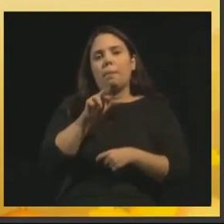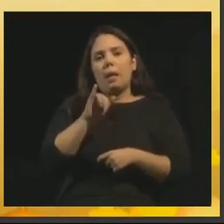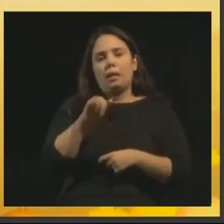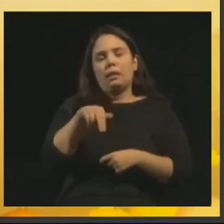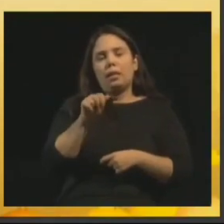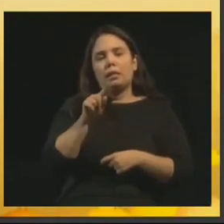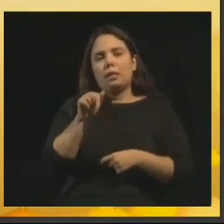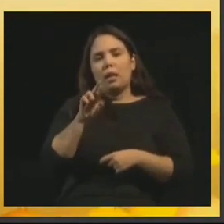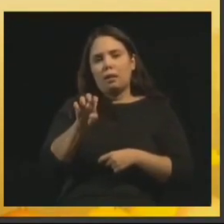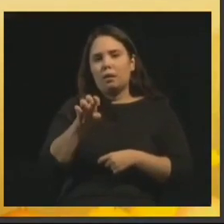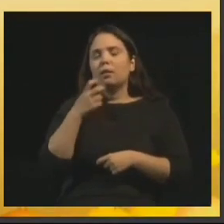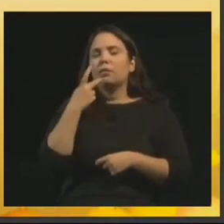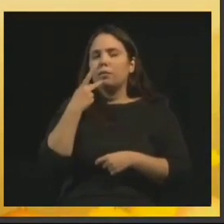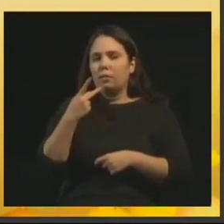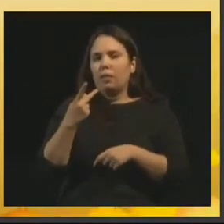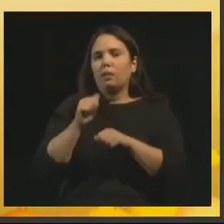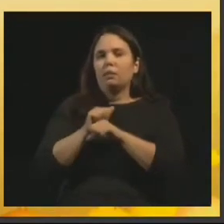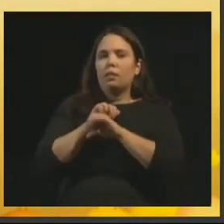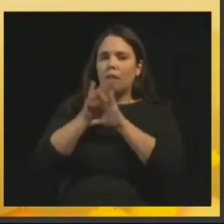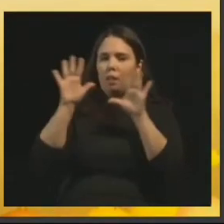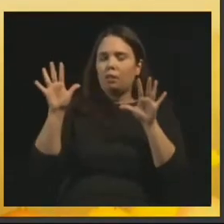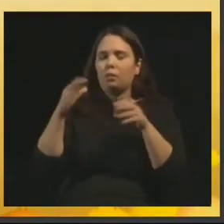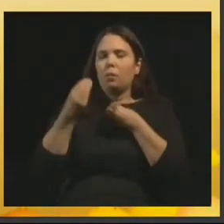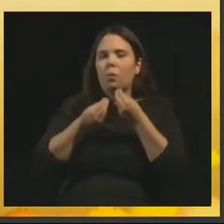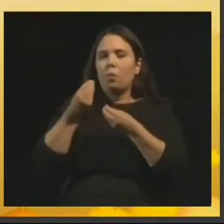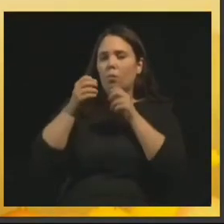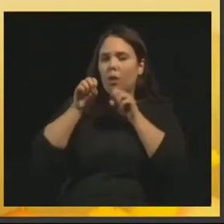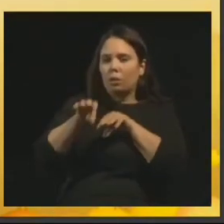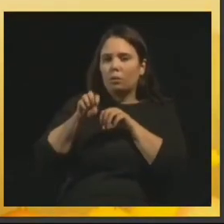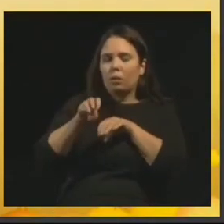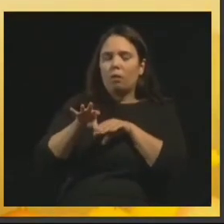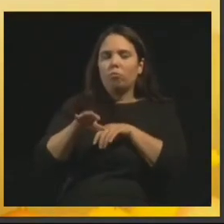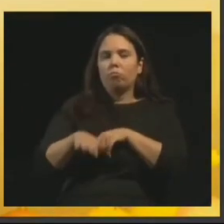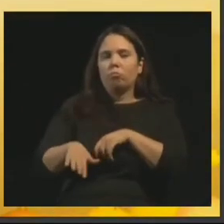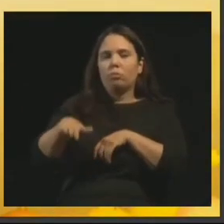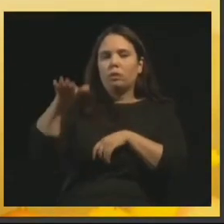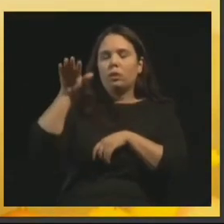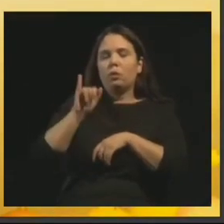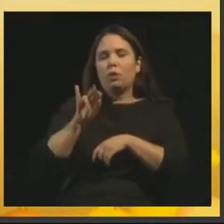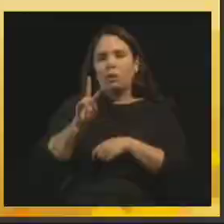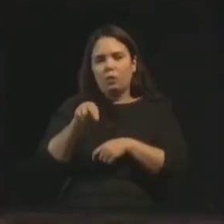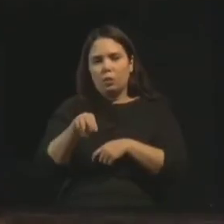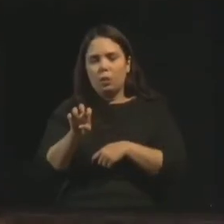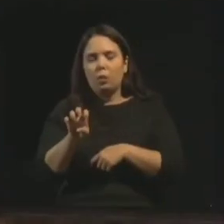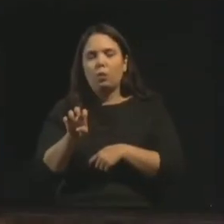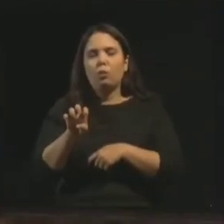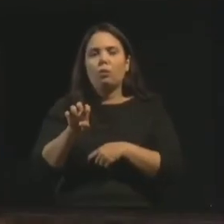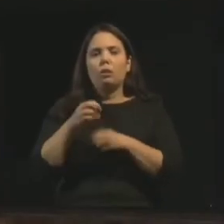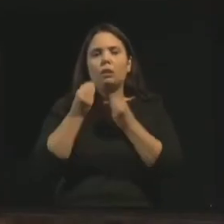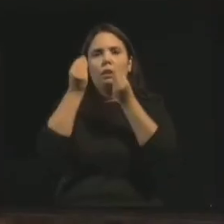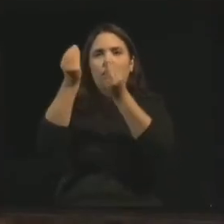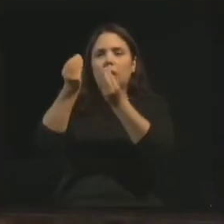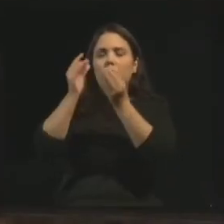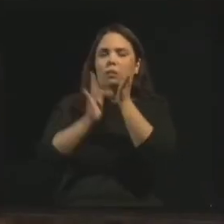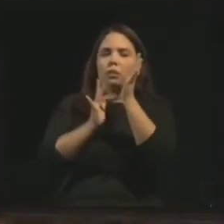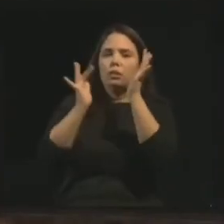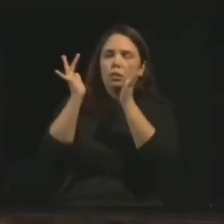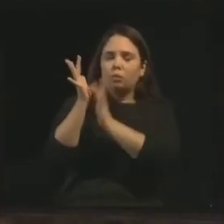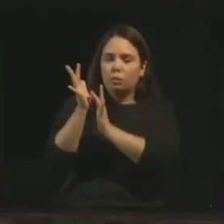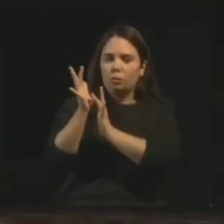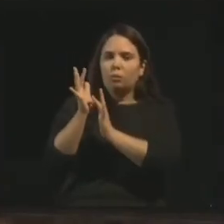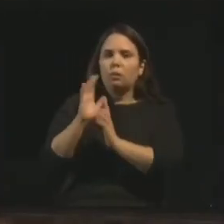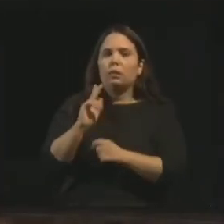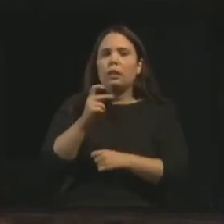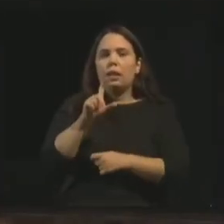esclarece a tarefa do educandário. Ivone do Amaral Pereira, entregando-se a Jesus, a